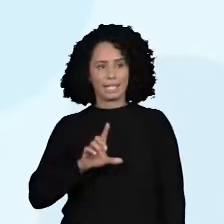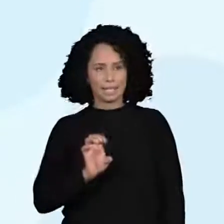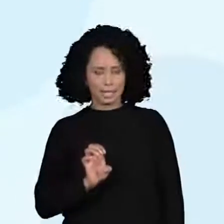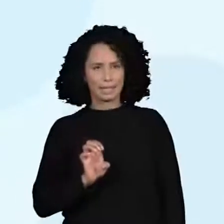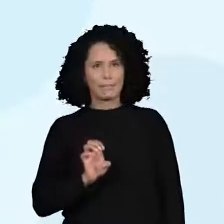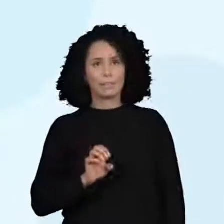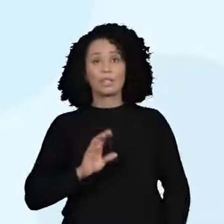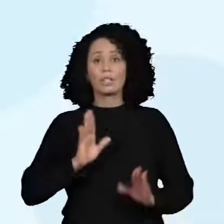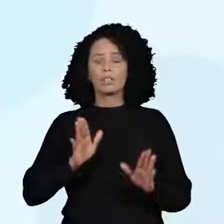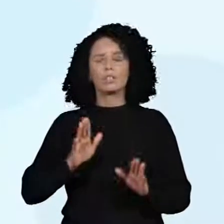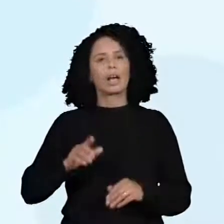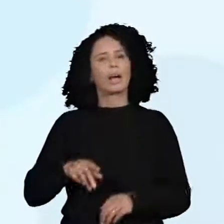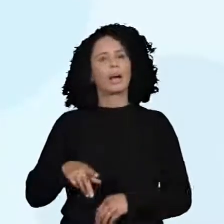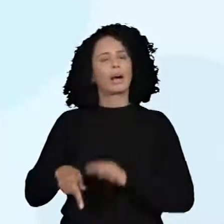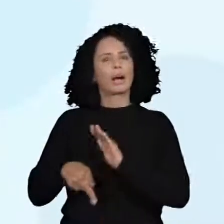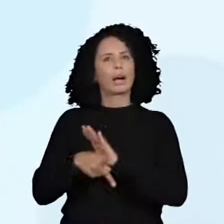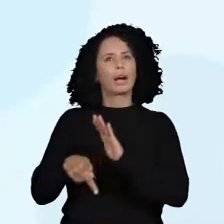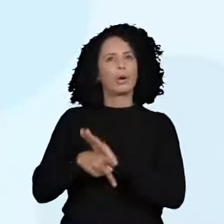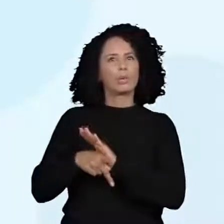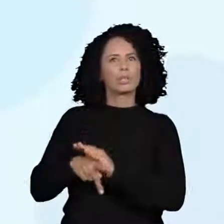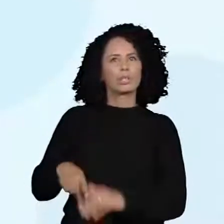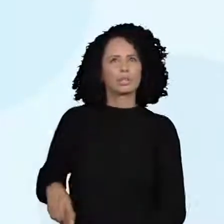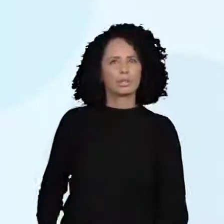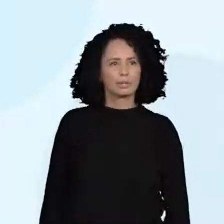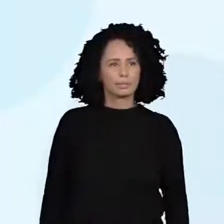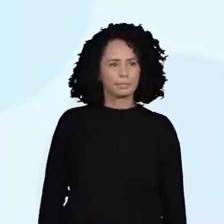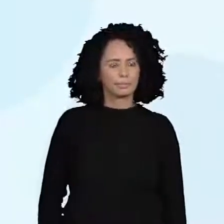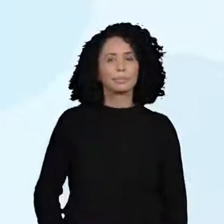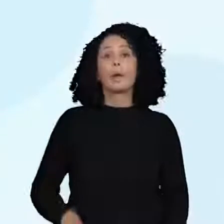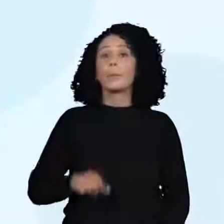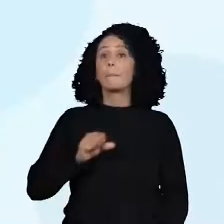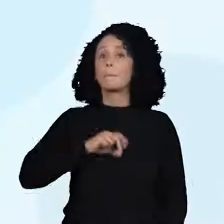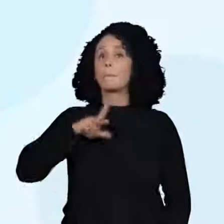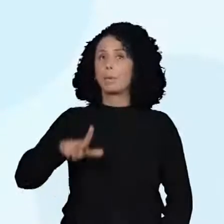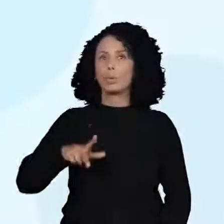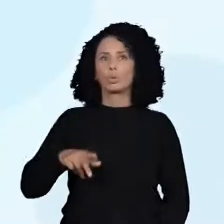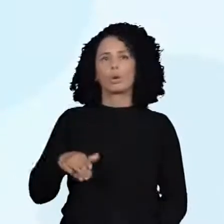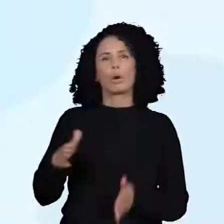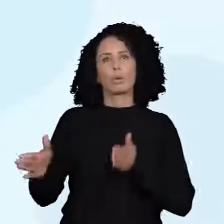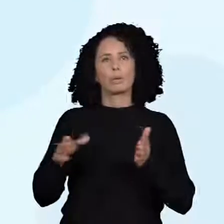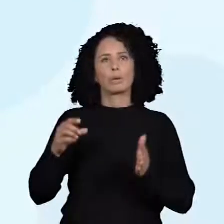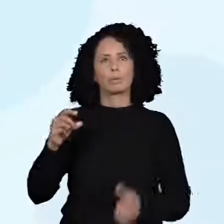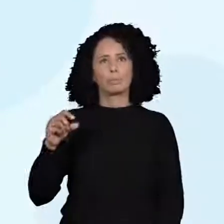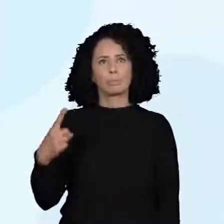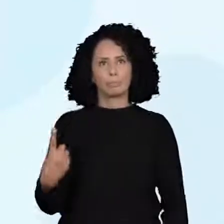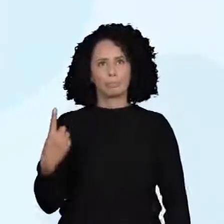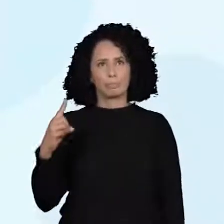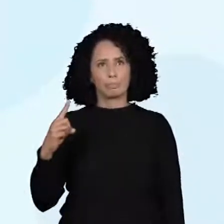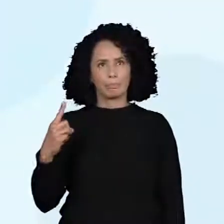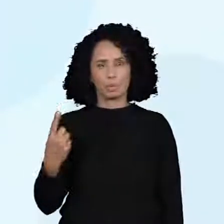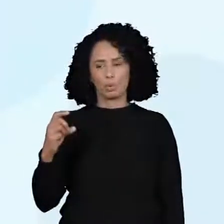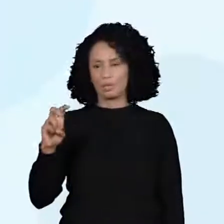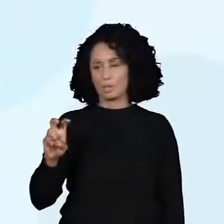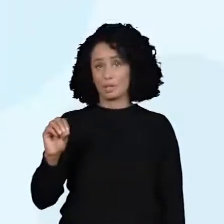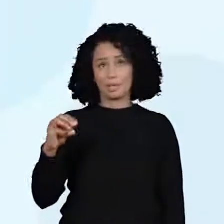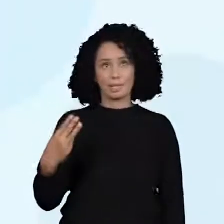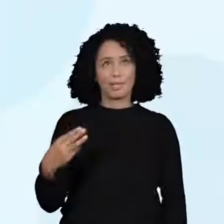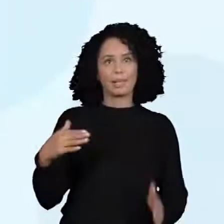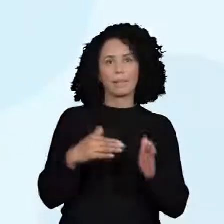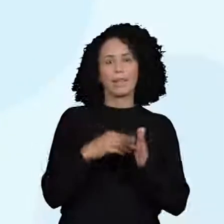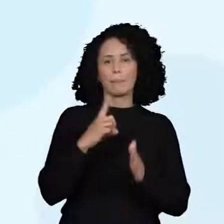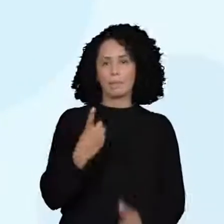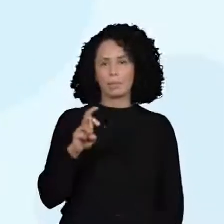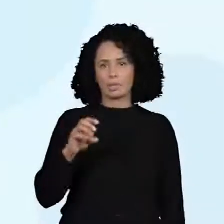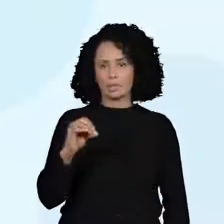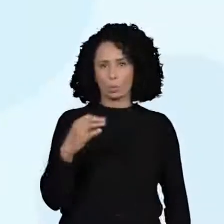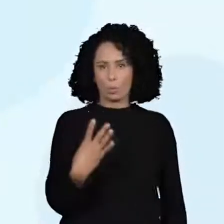colônia entre 1503 e 1504, afirmava que os indígenas